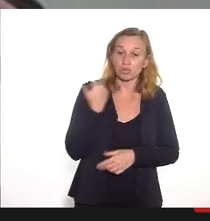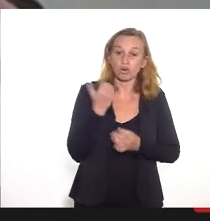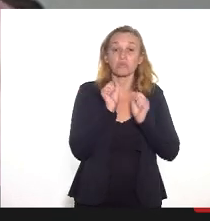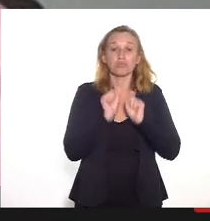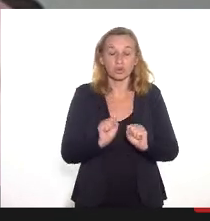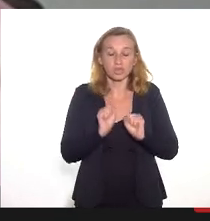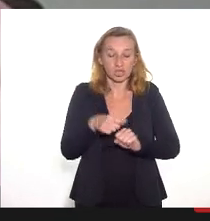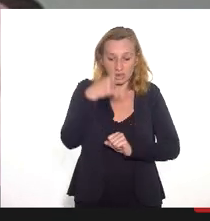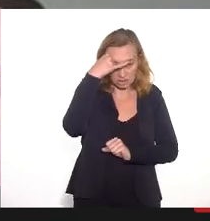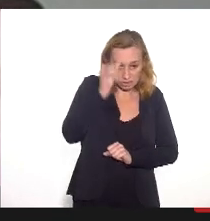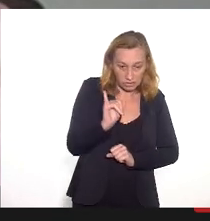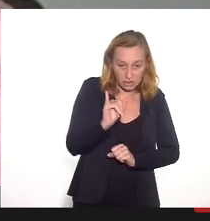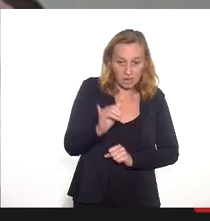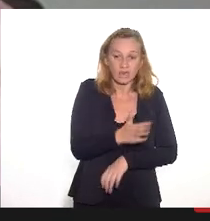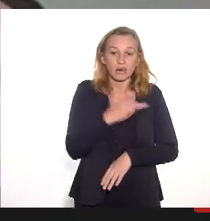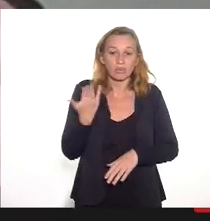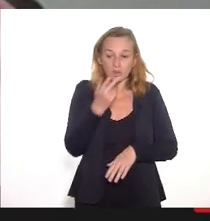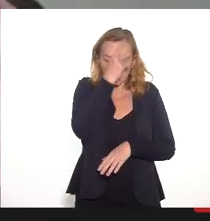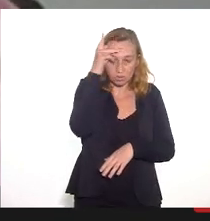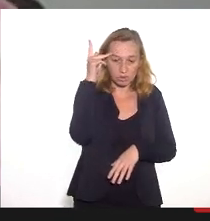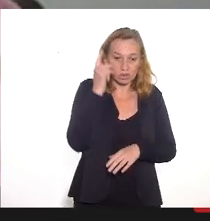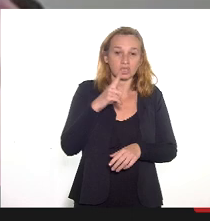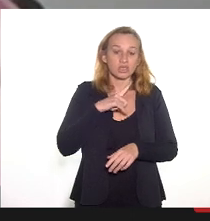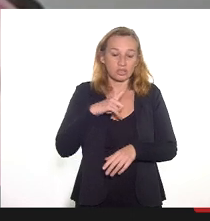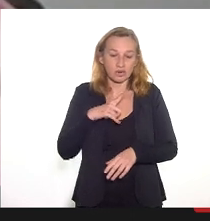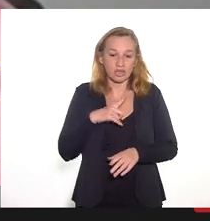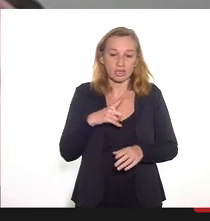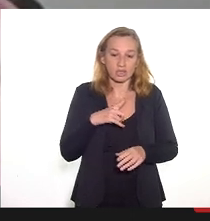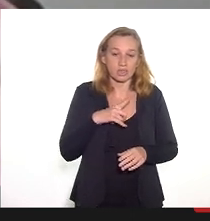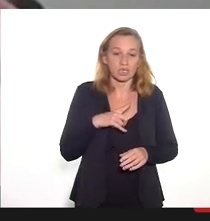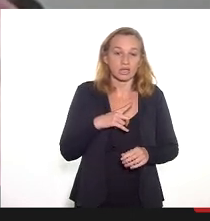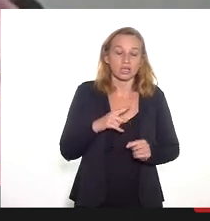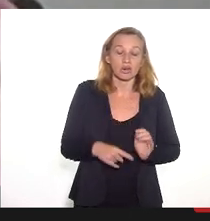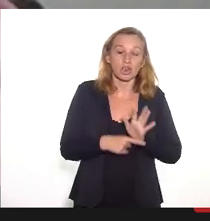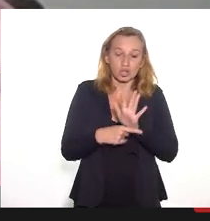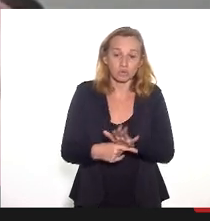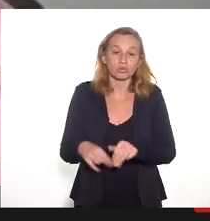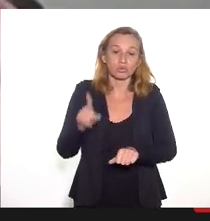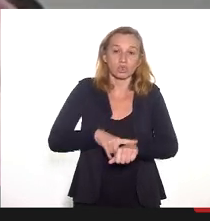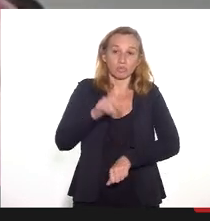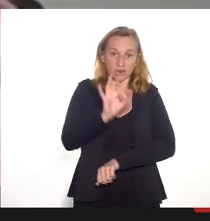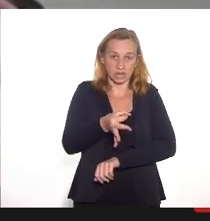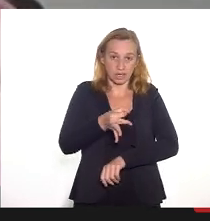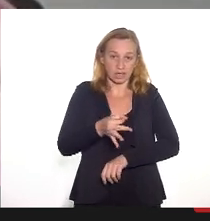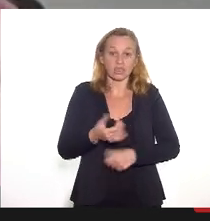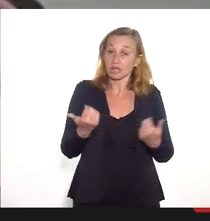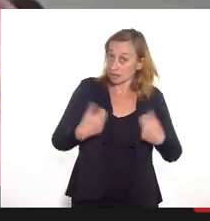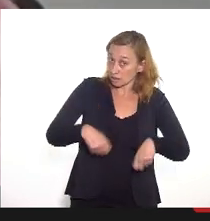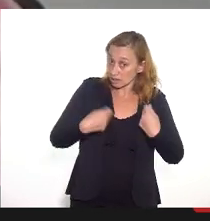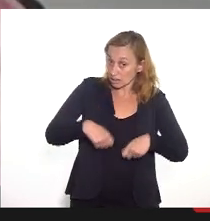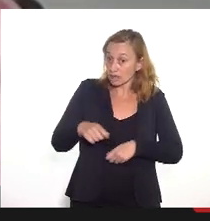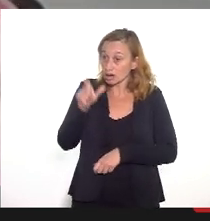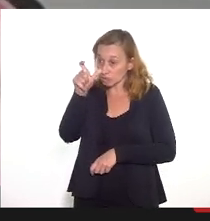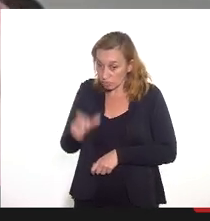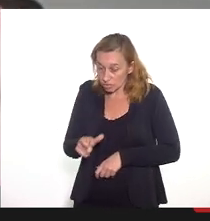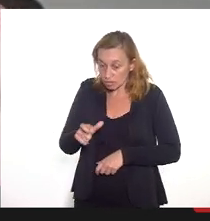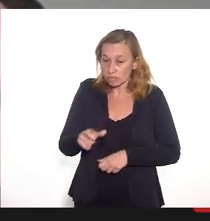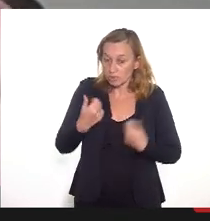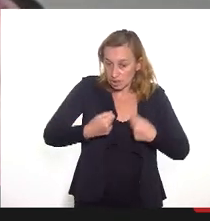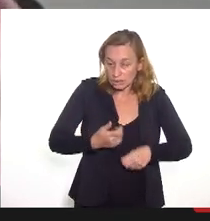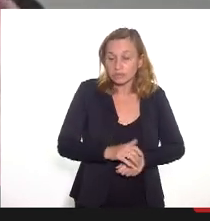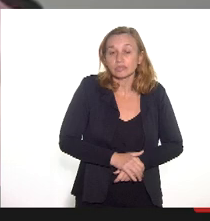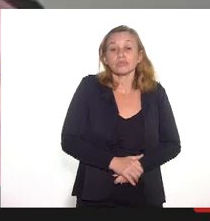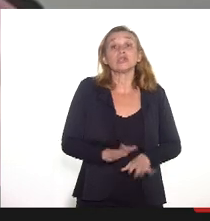ter sido evitado a morte dessas pessoas se tivesse tido atendimento em tempo real, na necessidade que o paciente precisava.